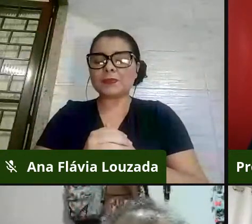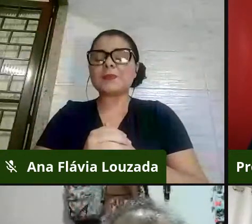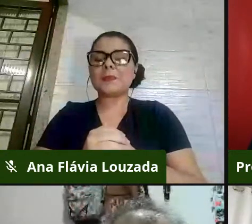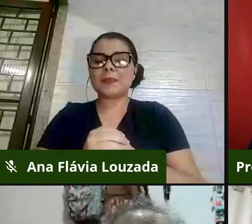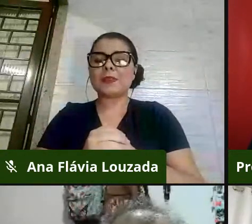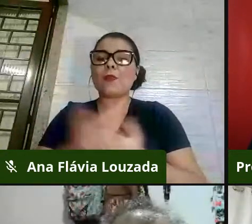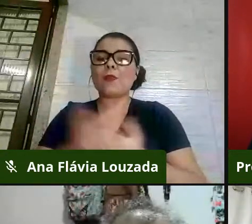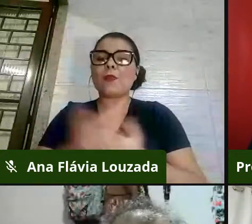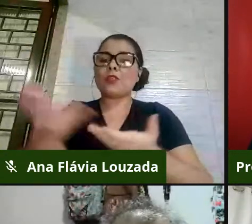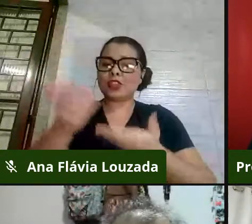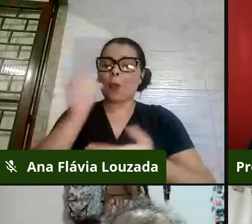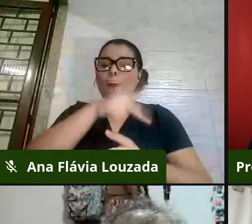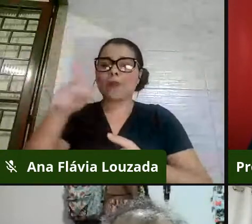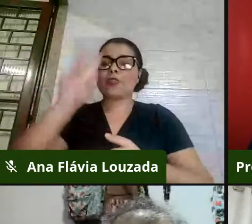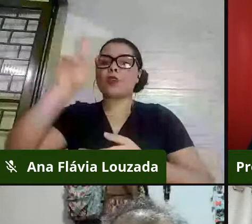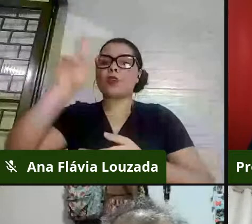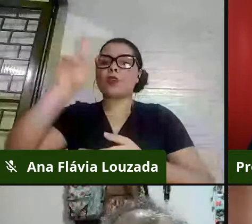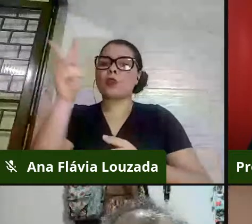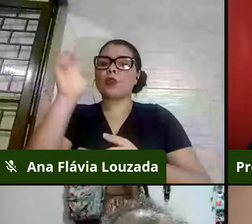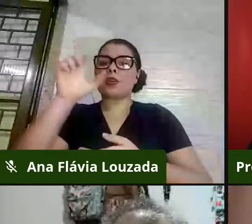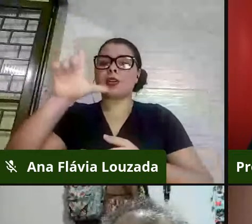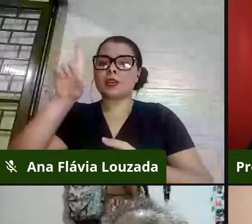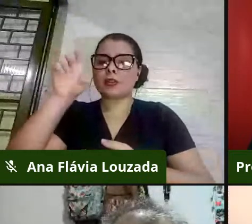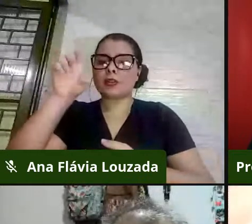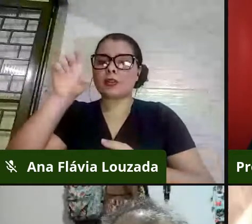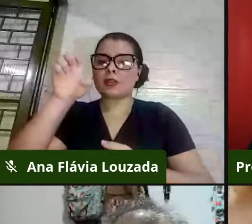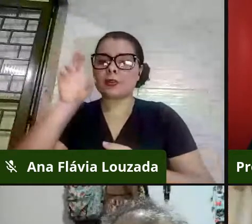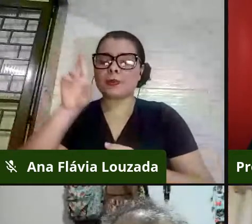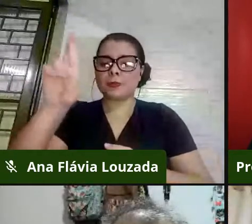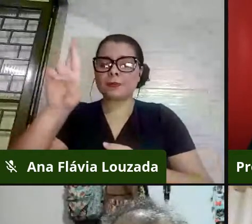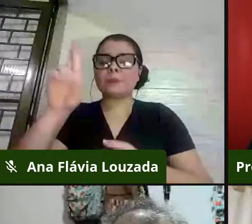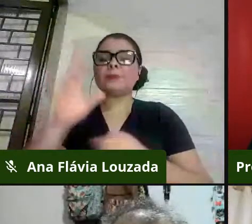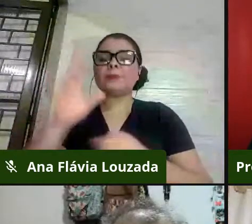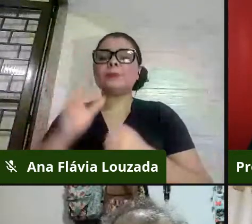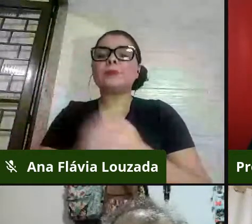chamo o professor Helder, que vem aqui também para estar conosco.